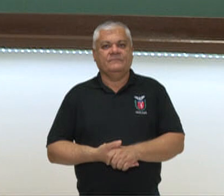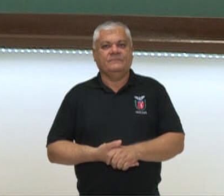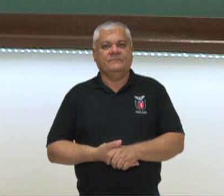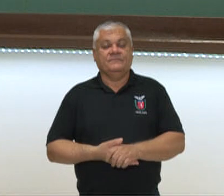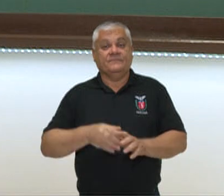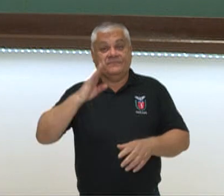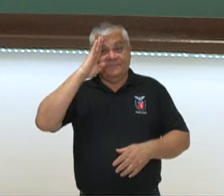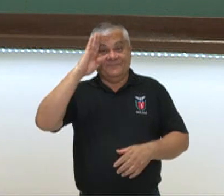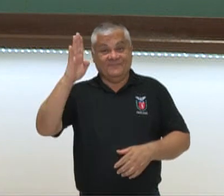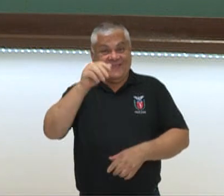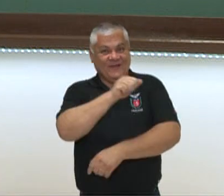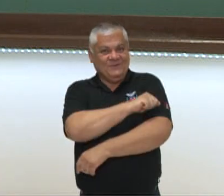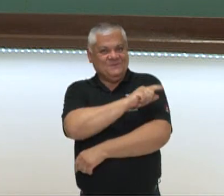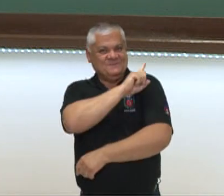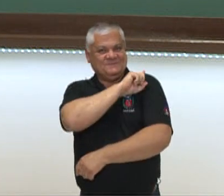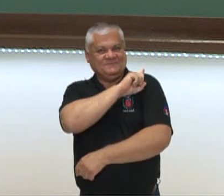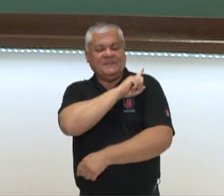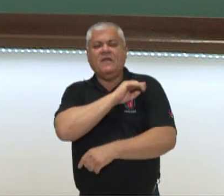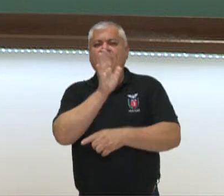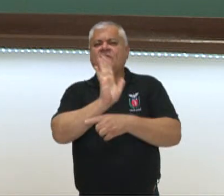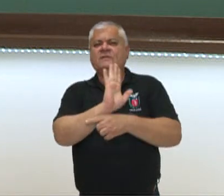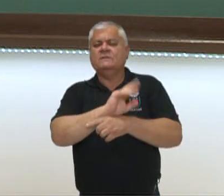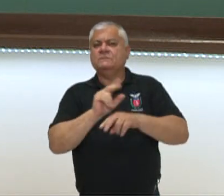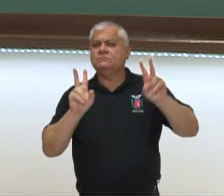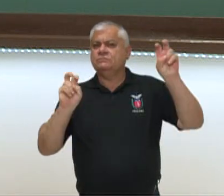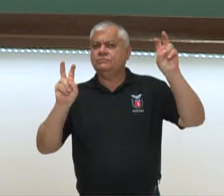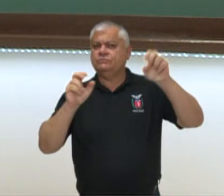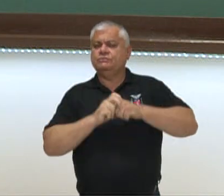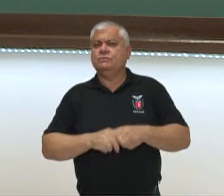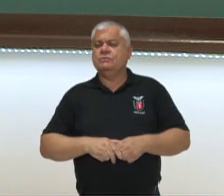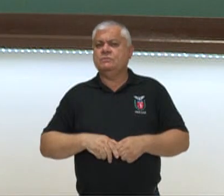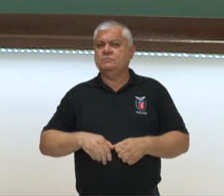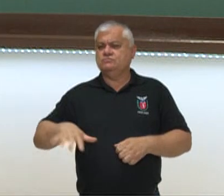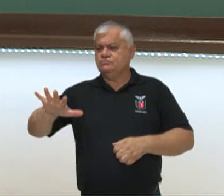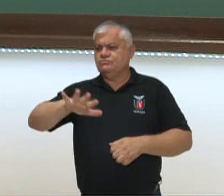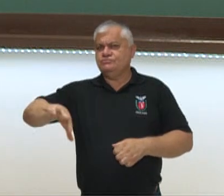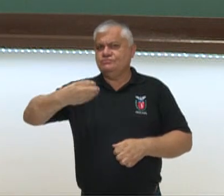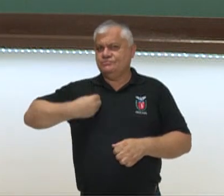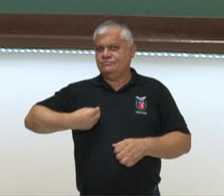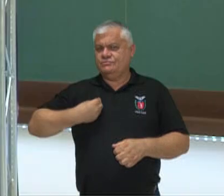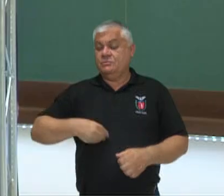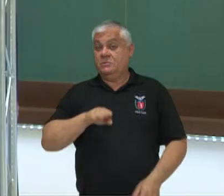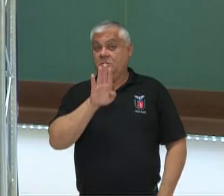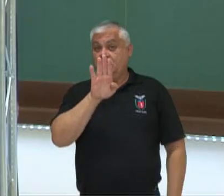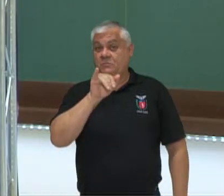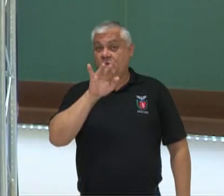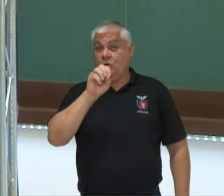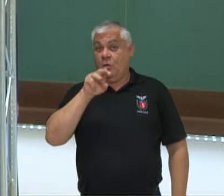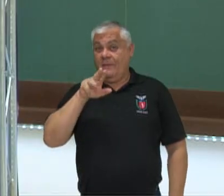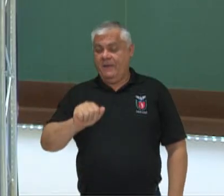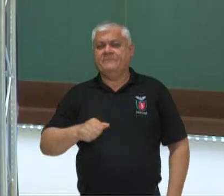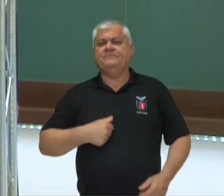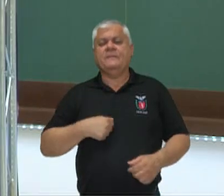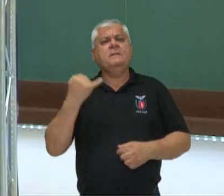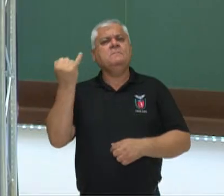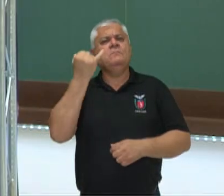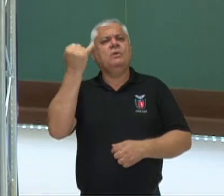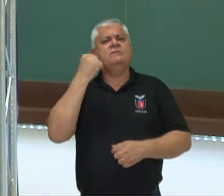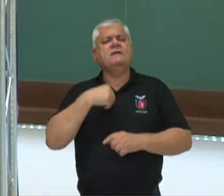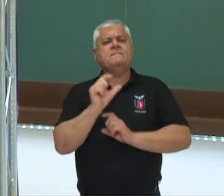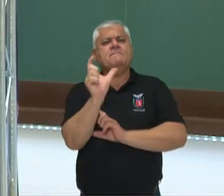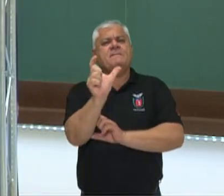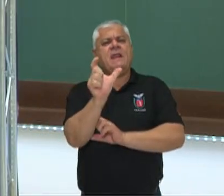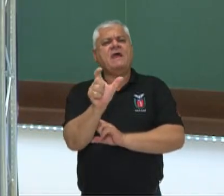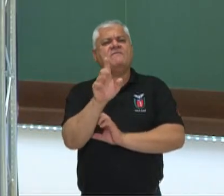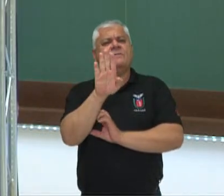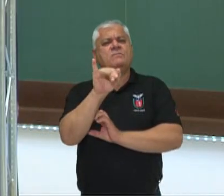Olá, estudantes da primeira série. Neste vídeo vamos falar sobre os biomas terrestres. Para isso é importante sabermos a definição de biomas